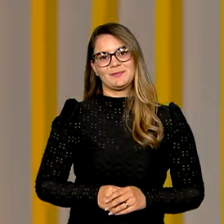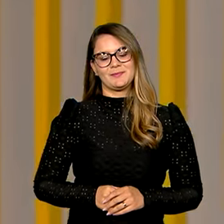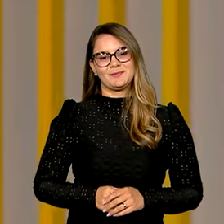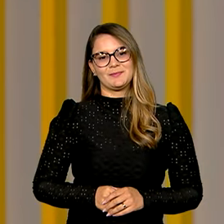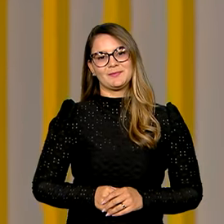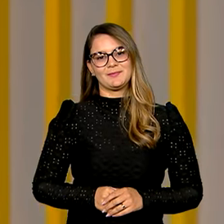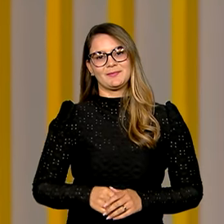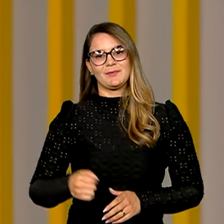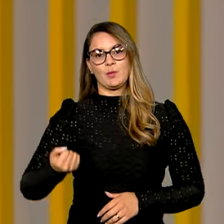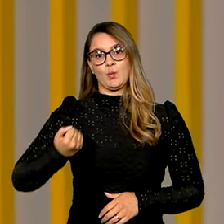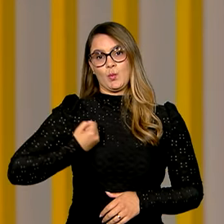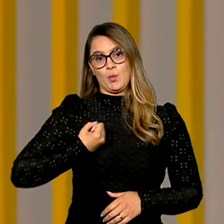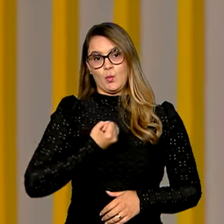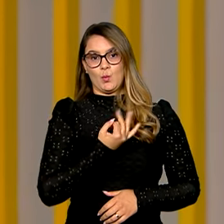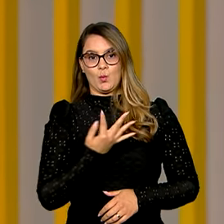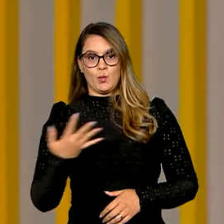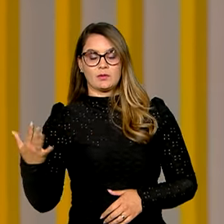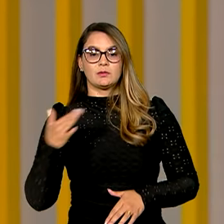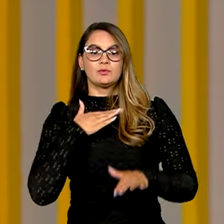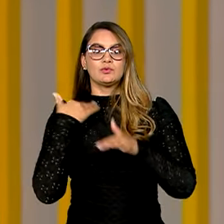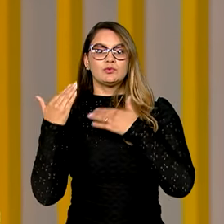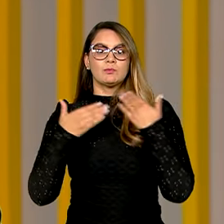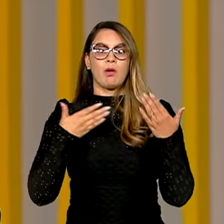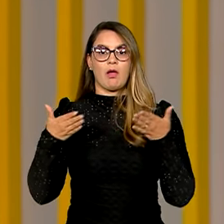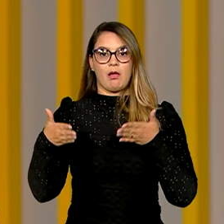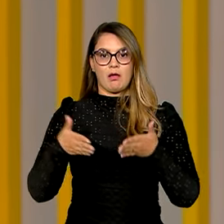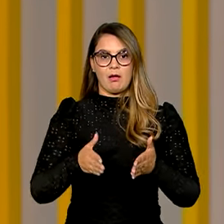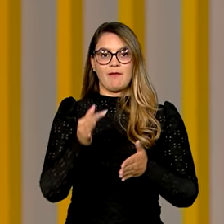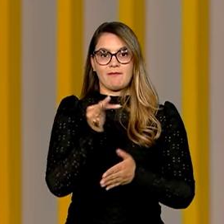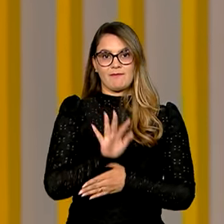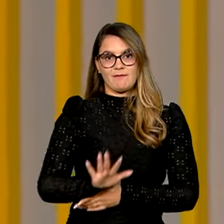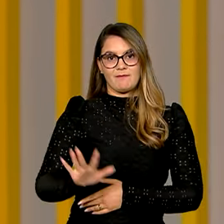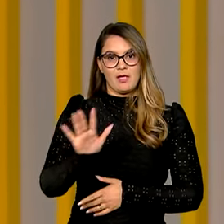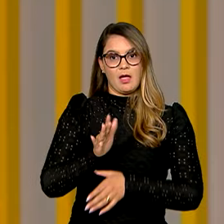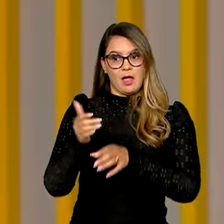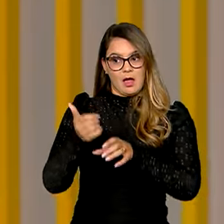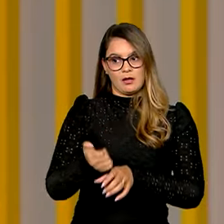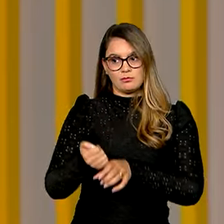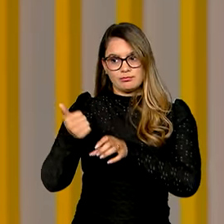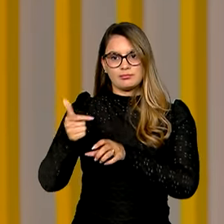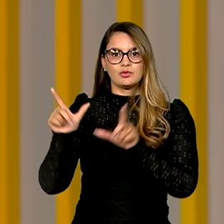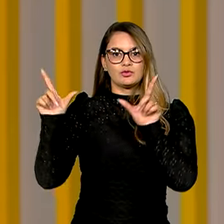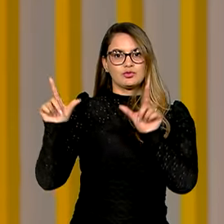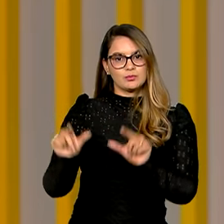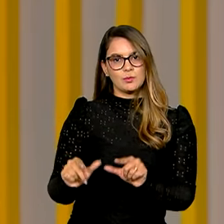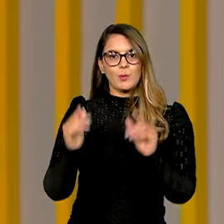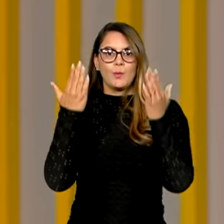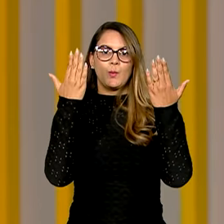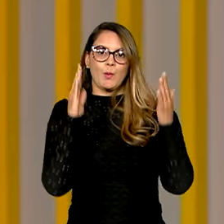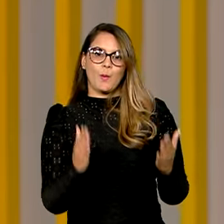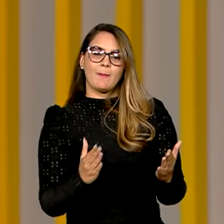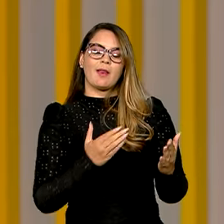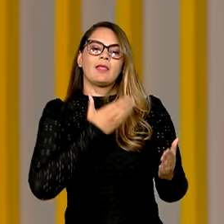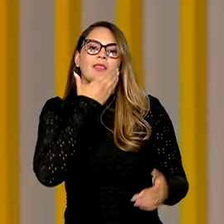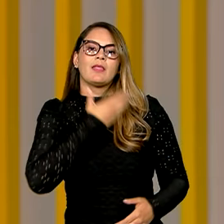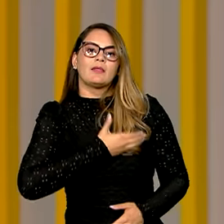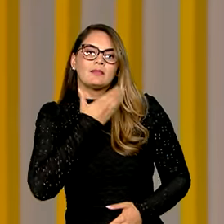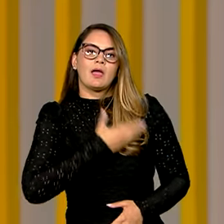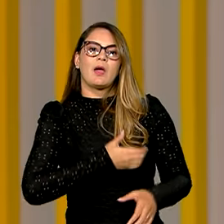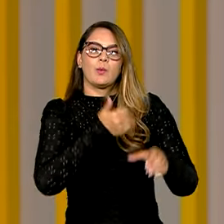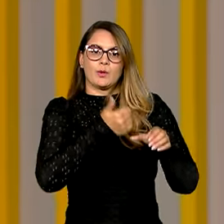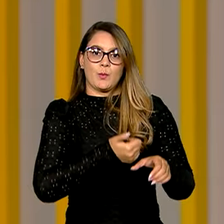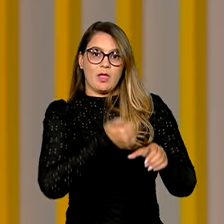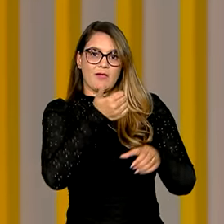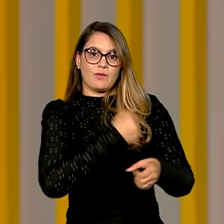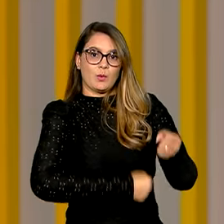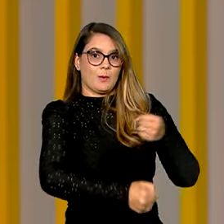O número de mortes nas rodovias federais no feriado do ano novo caiu em relação ao Natal e ao Réveillon